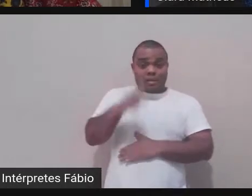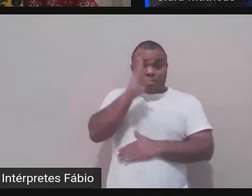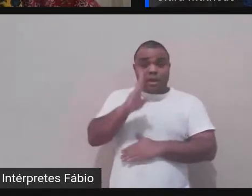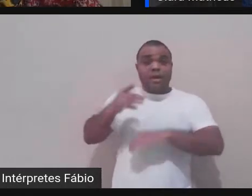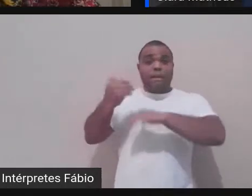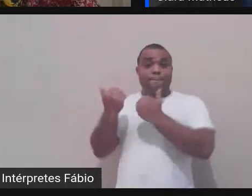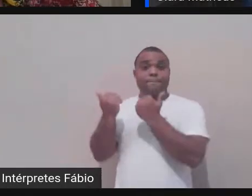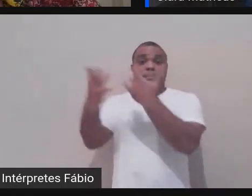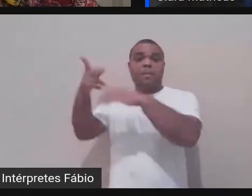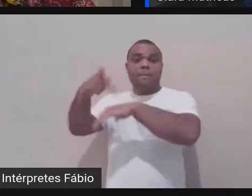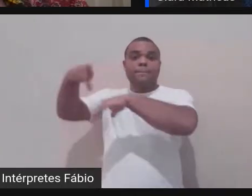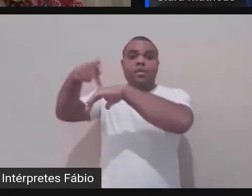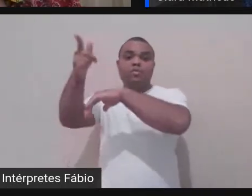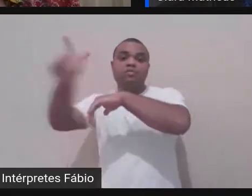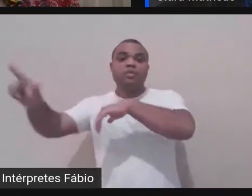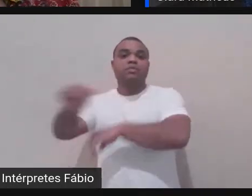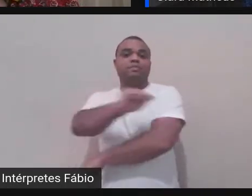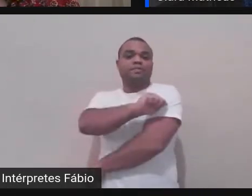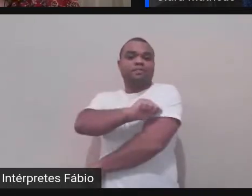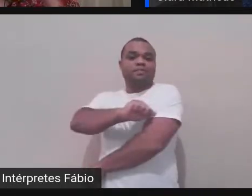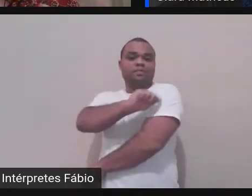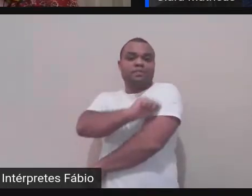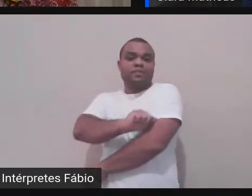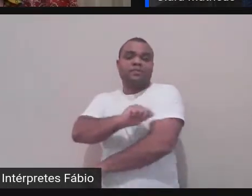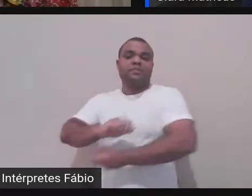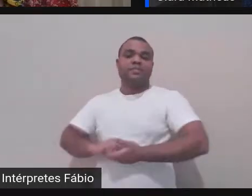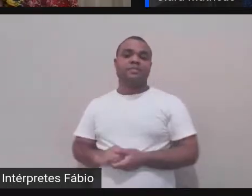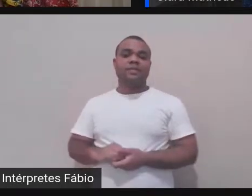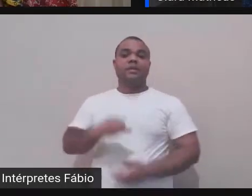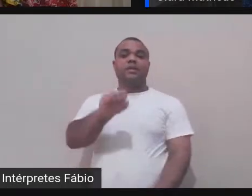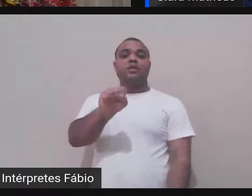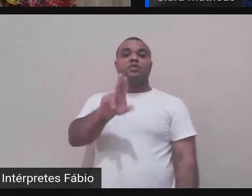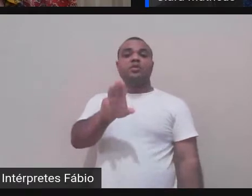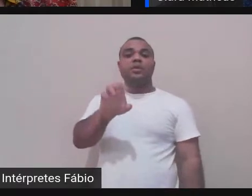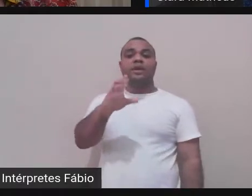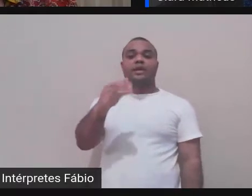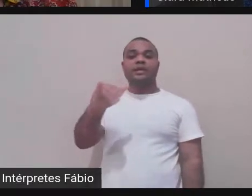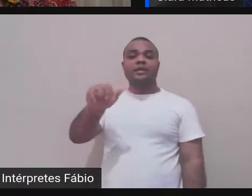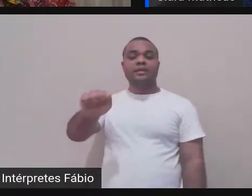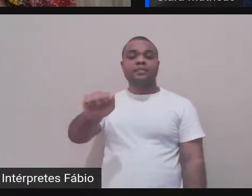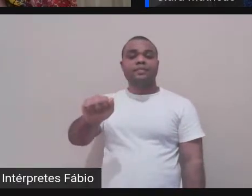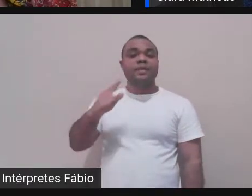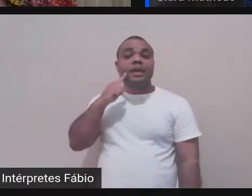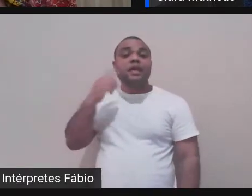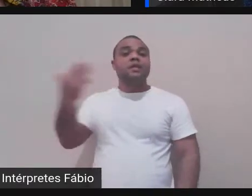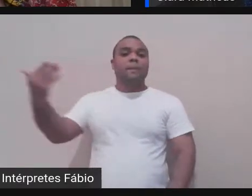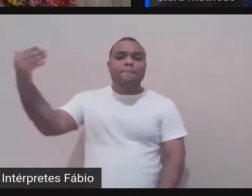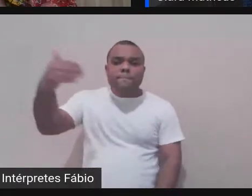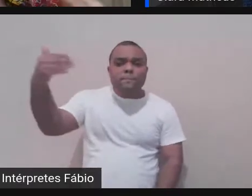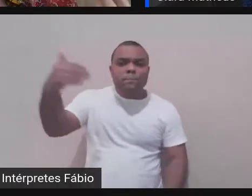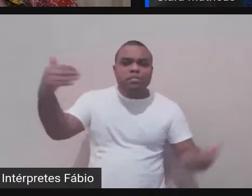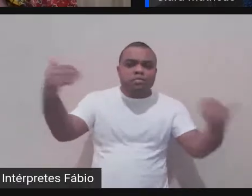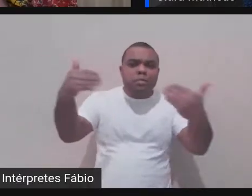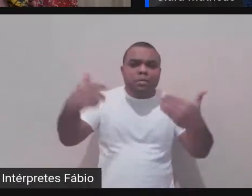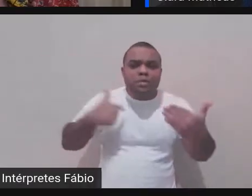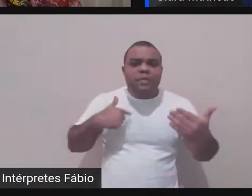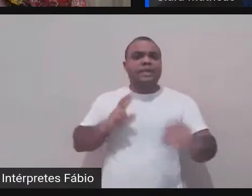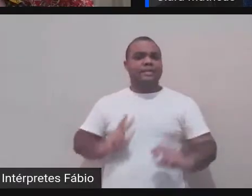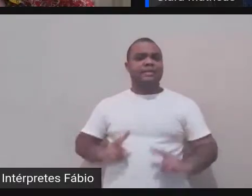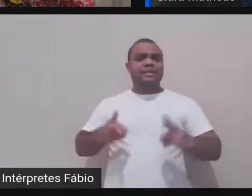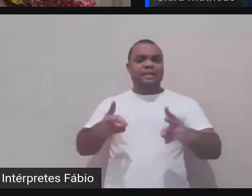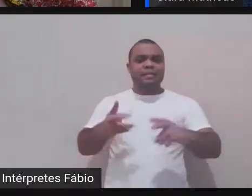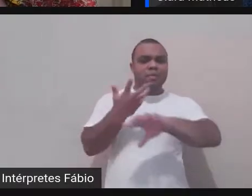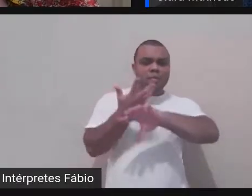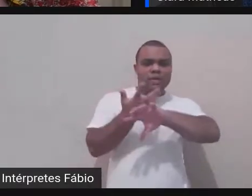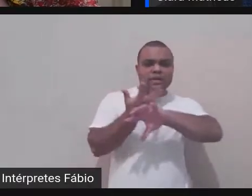mas ela também passou um mês aqui. Então, durante esse período que eles ficam aqui, eles sempre ministram uma disciplina,